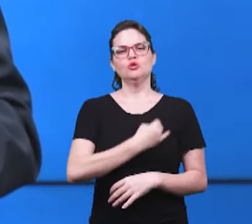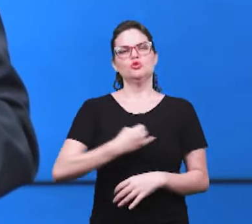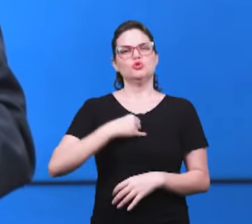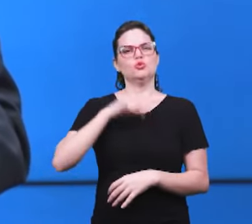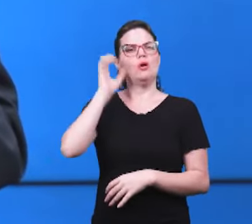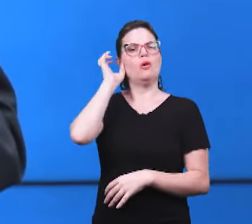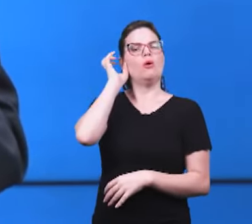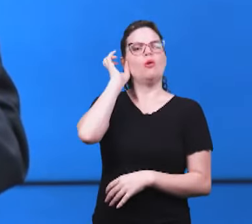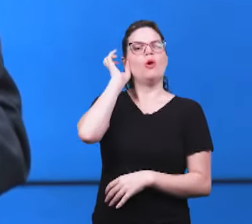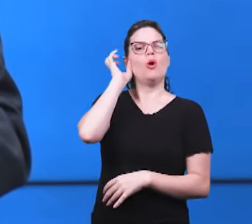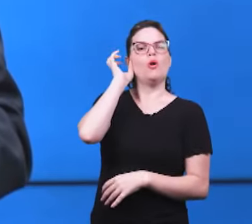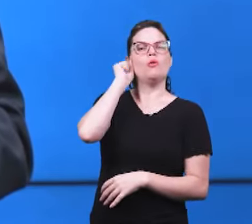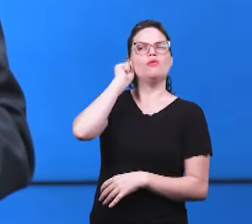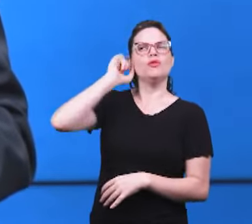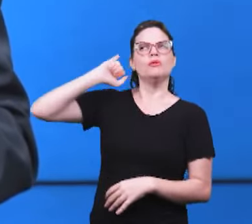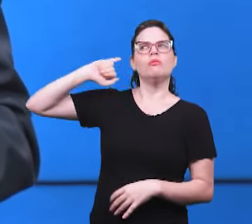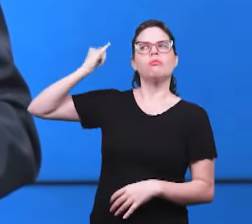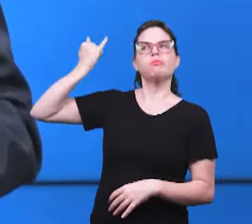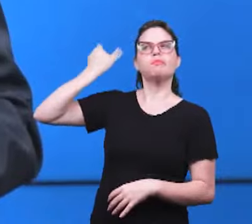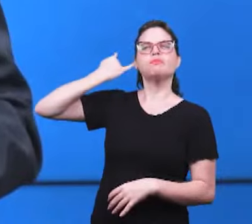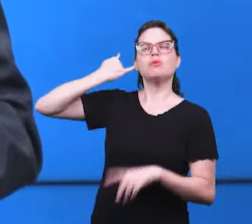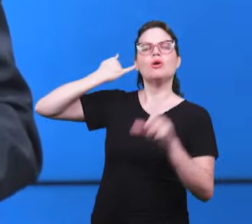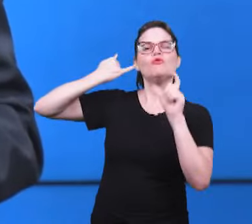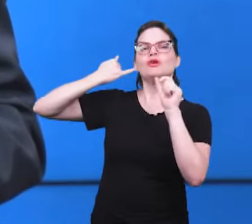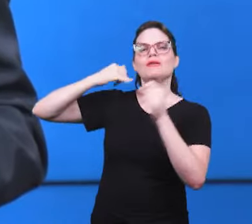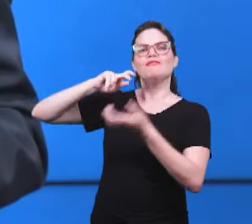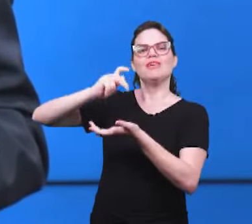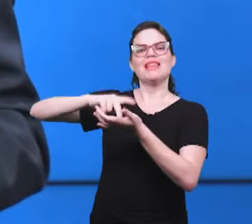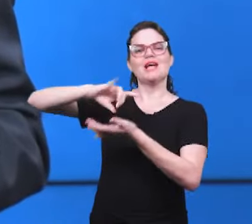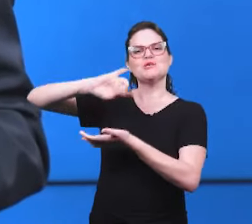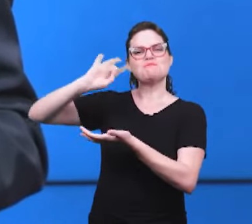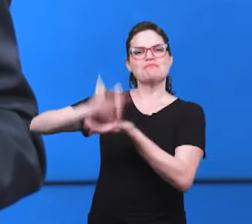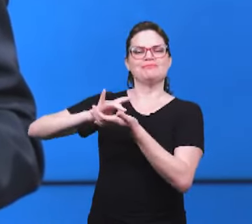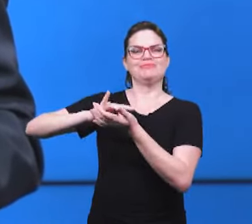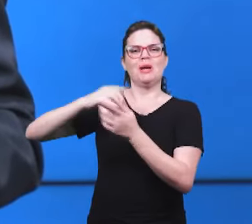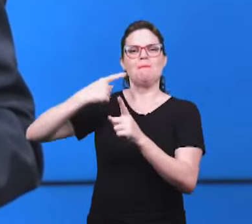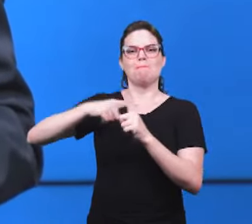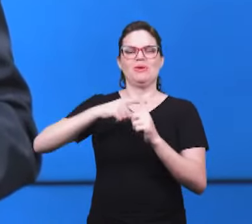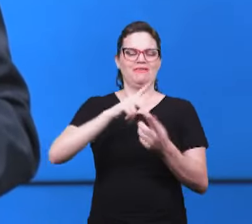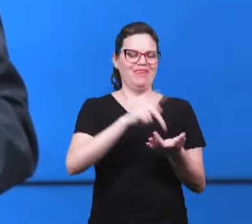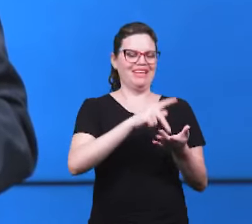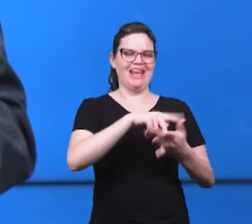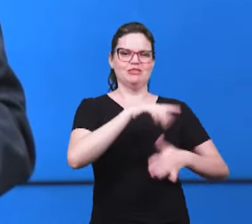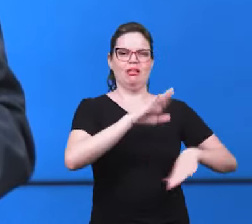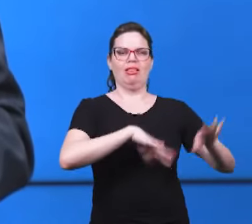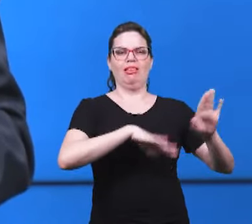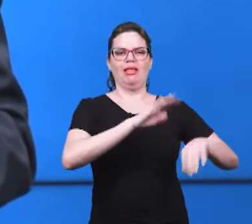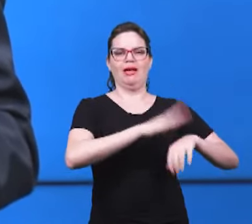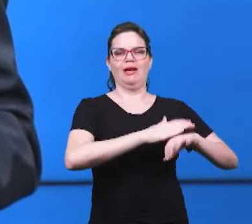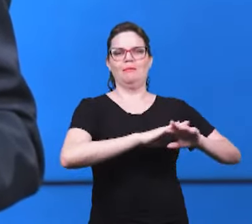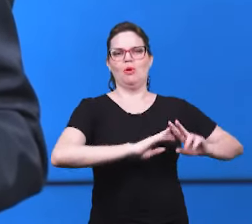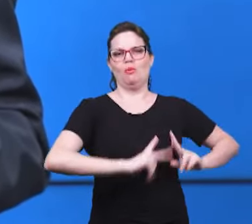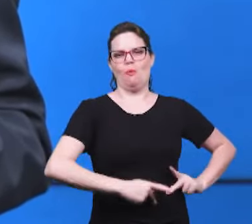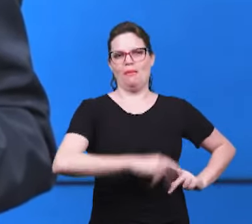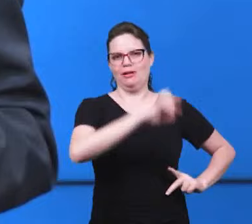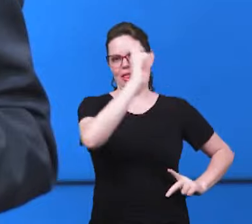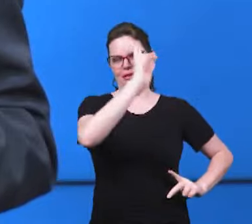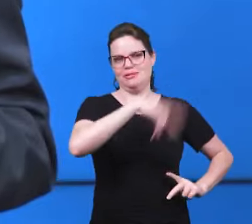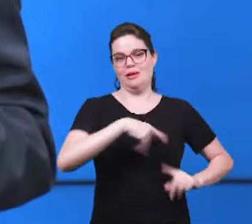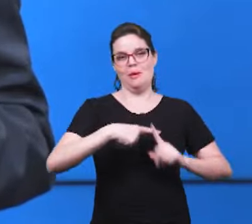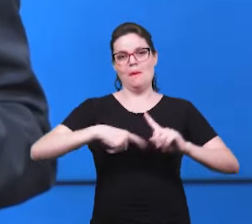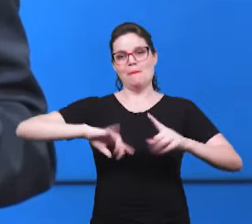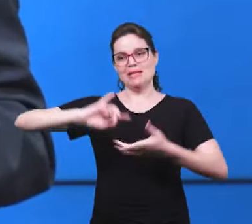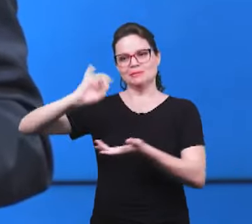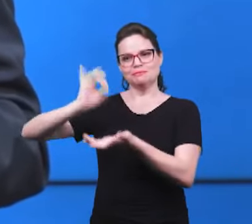foi uma verdade absoluta, exatamente porque a verdade relativa ela vem do homem, mas a verdade absoluta